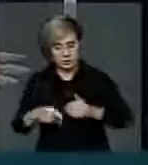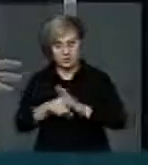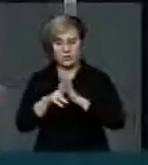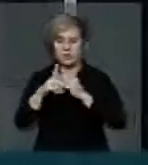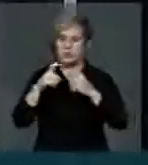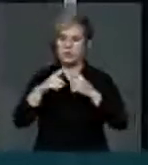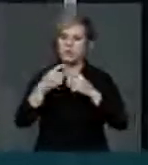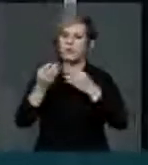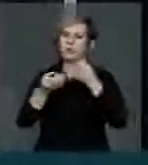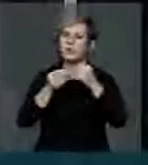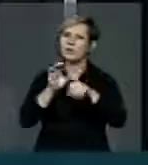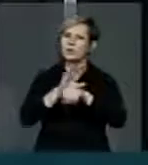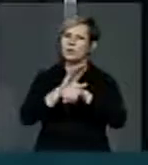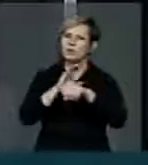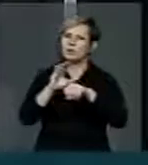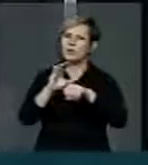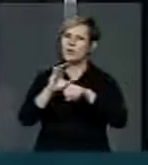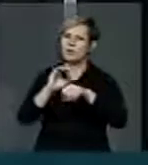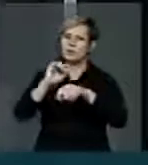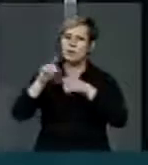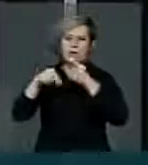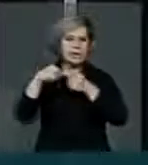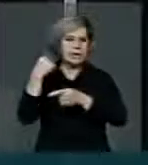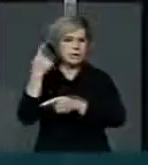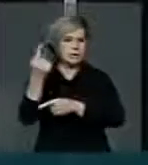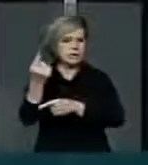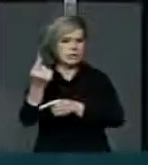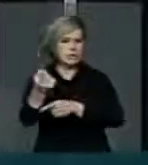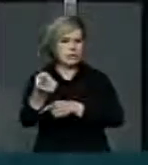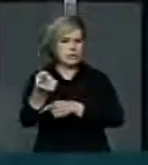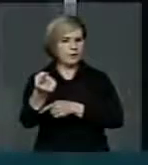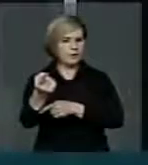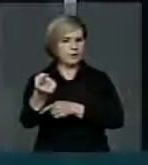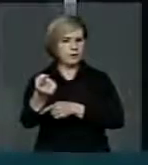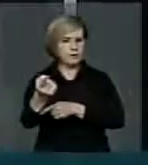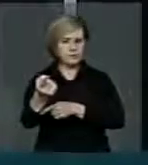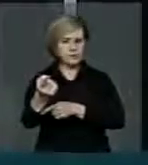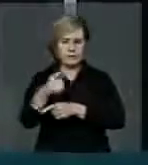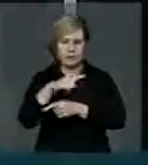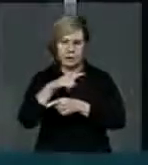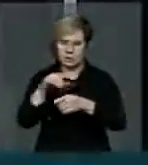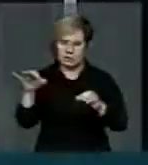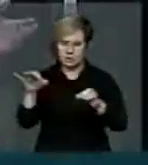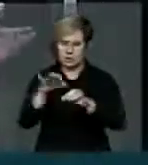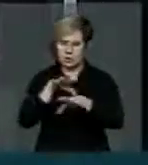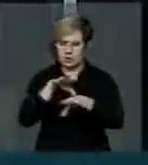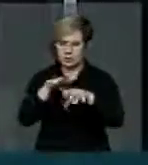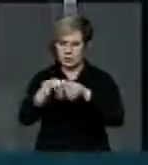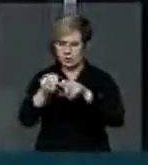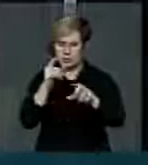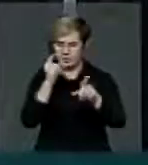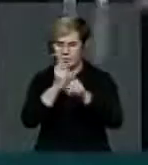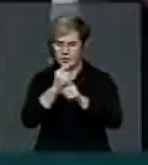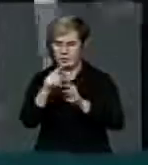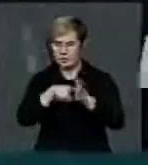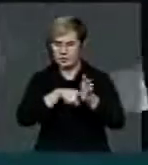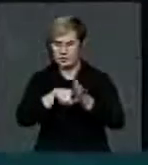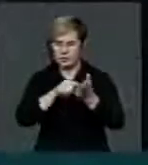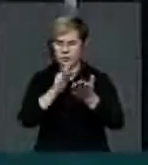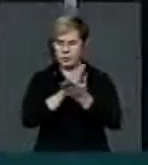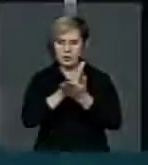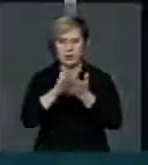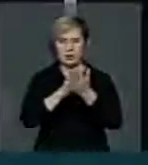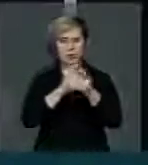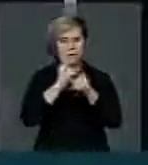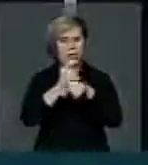mesmos cursos venham depois, estarem preparados para fazer o diagnóstico médico. Portanto,